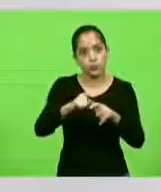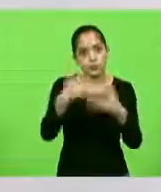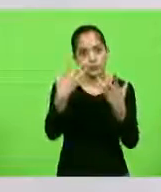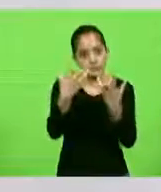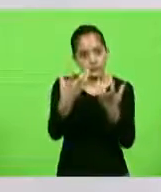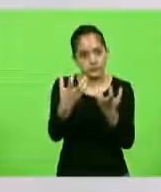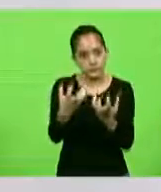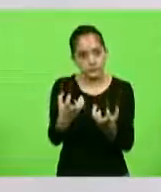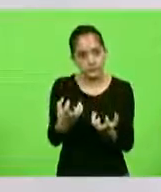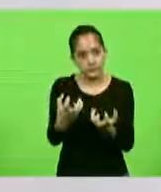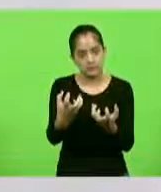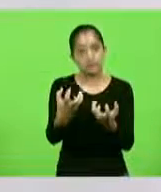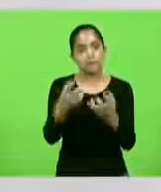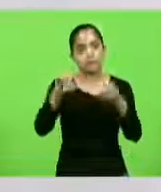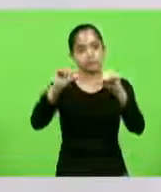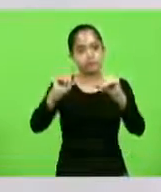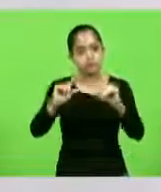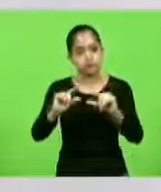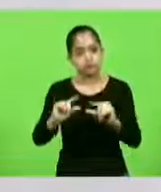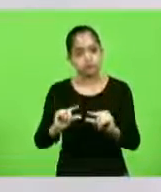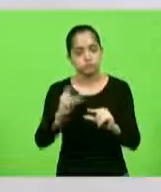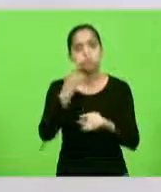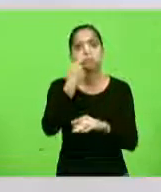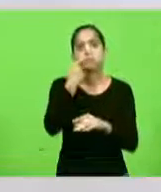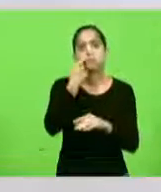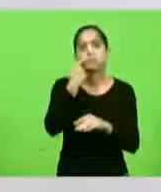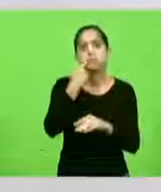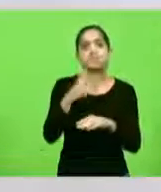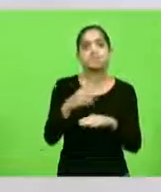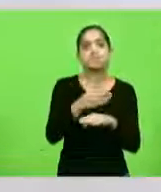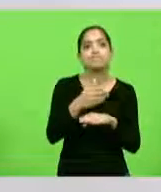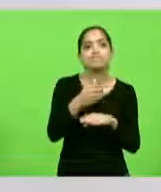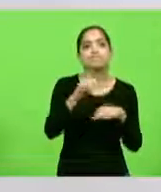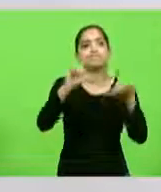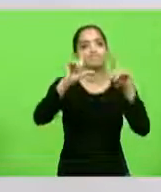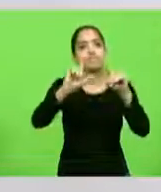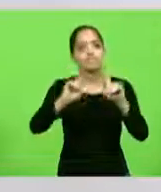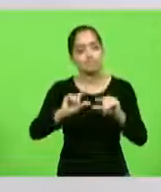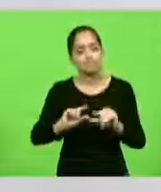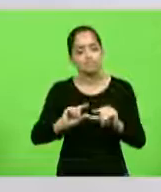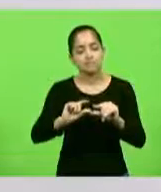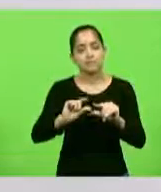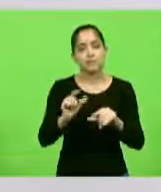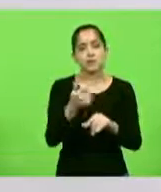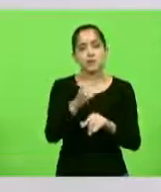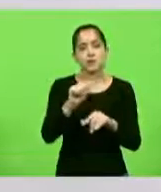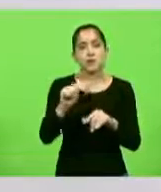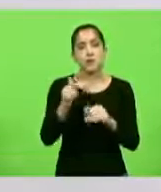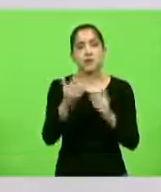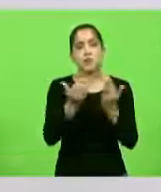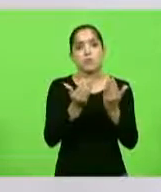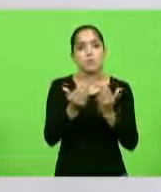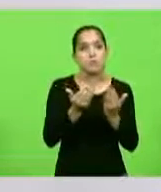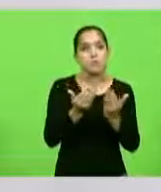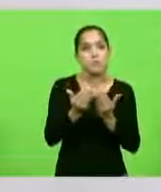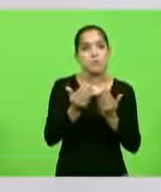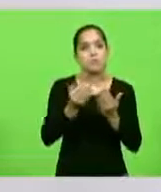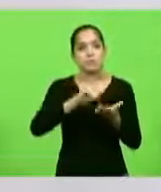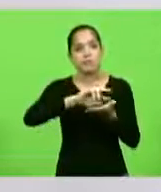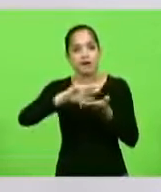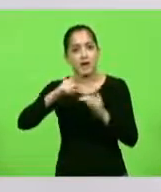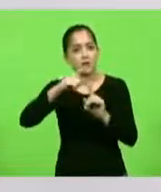há, os peixes estão diminuindo drasticamente, já não há mais tainha, tanhota,